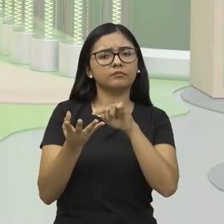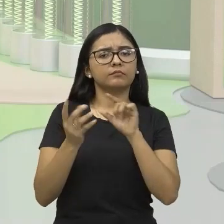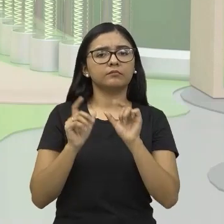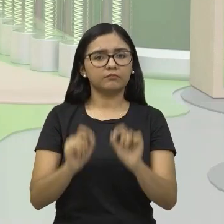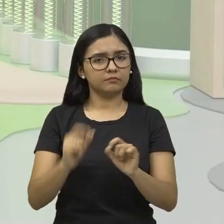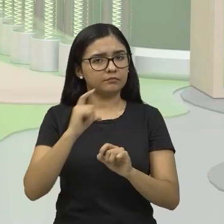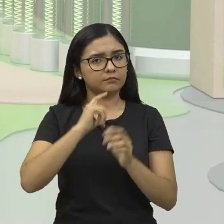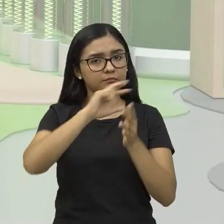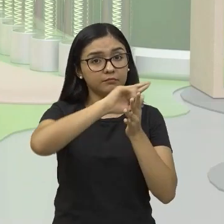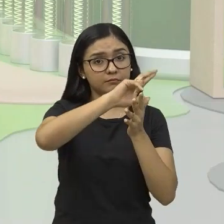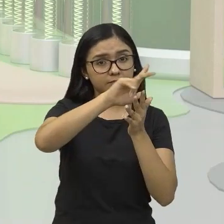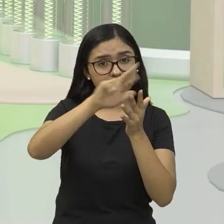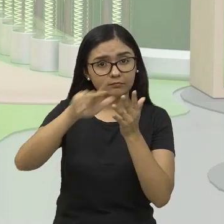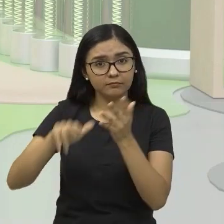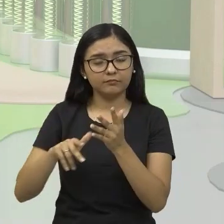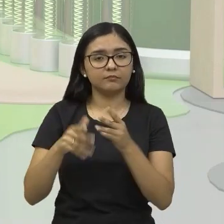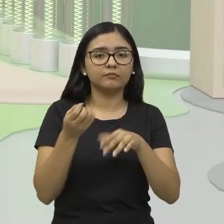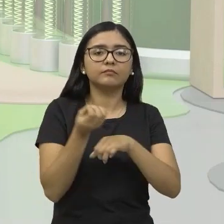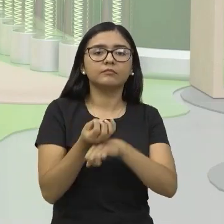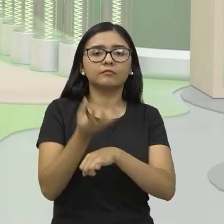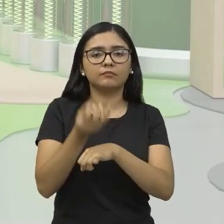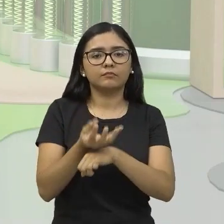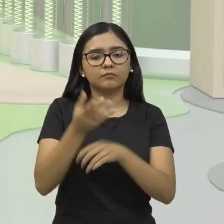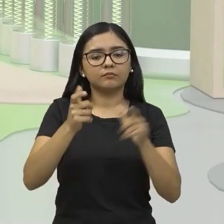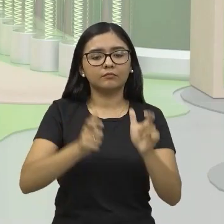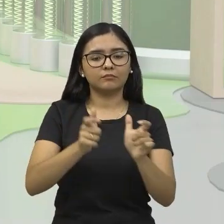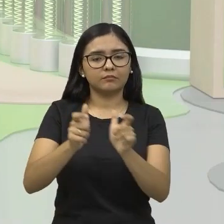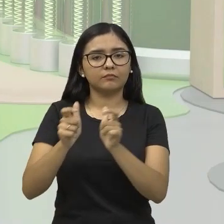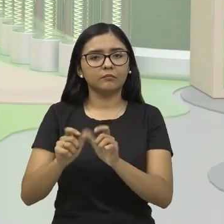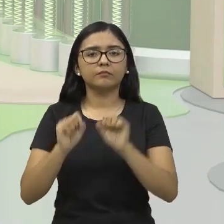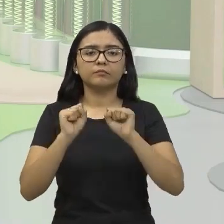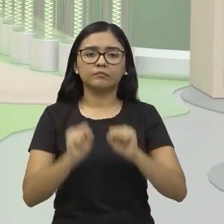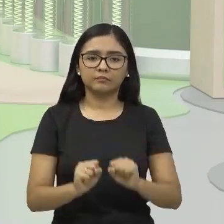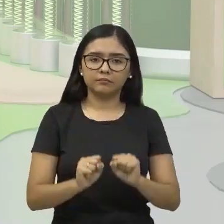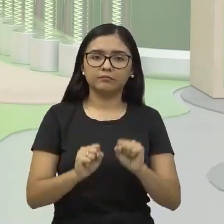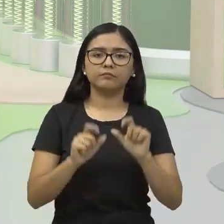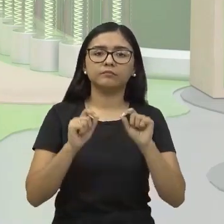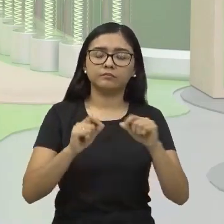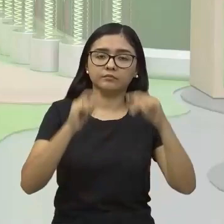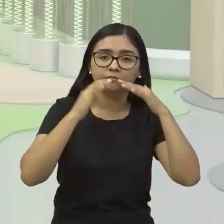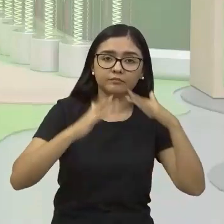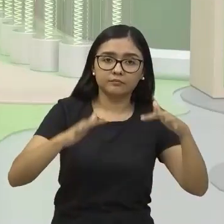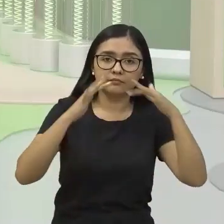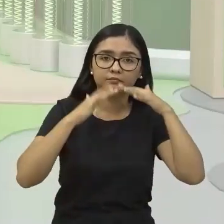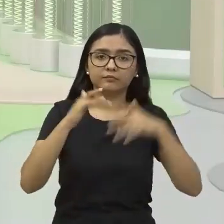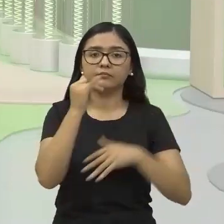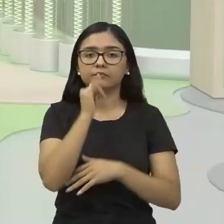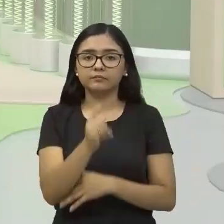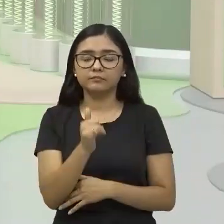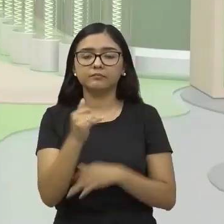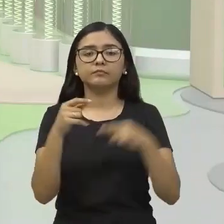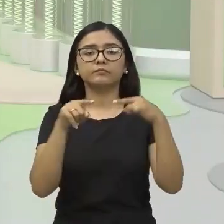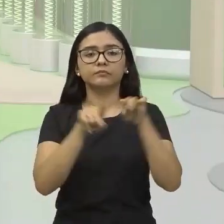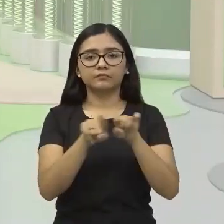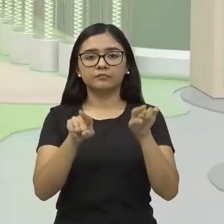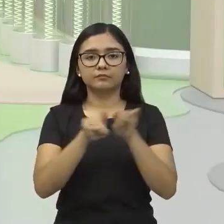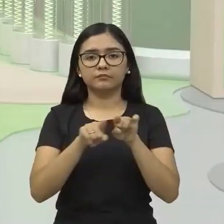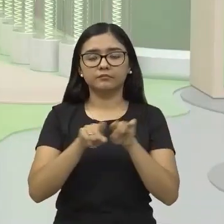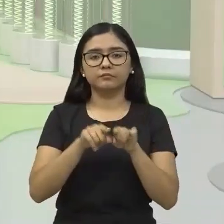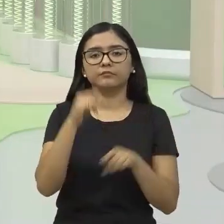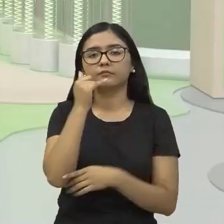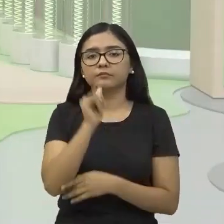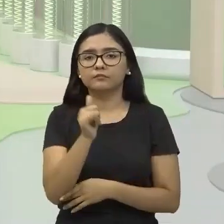temos diversas fontes. Elas podem aí ser de fontes naturais, elas podem também ser de fontes